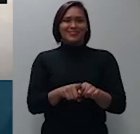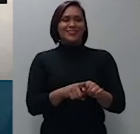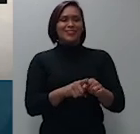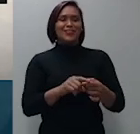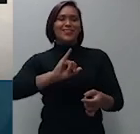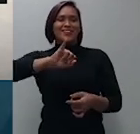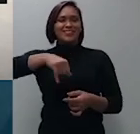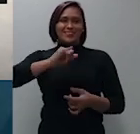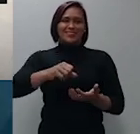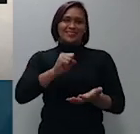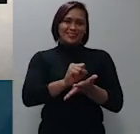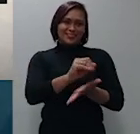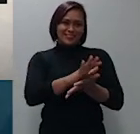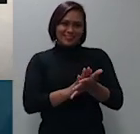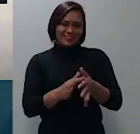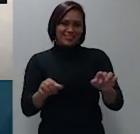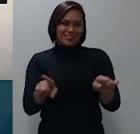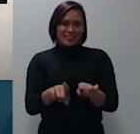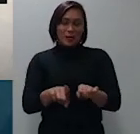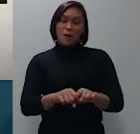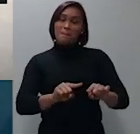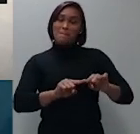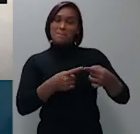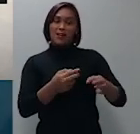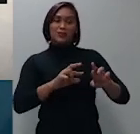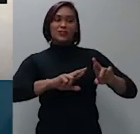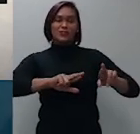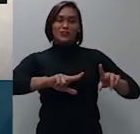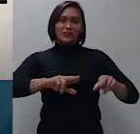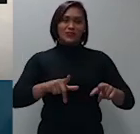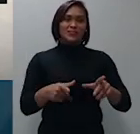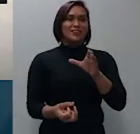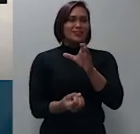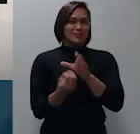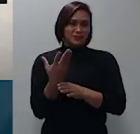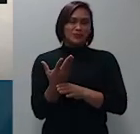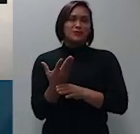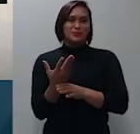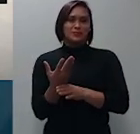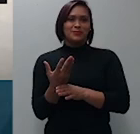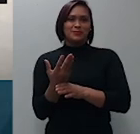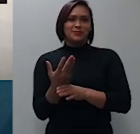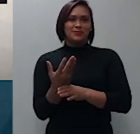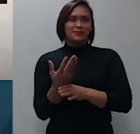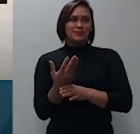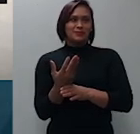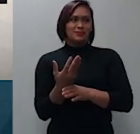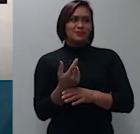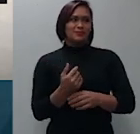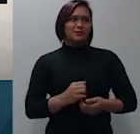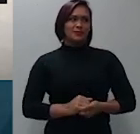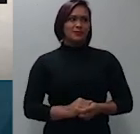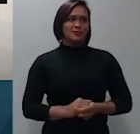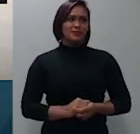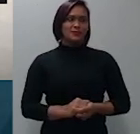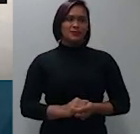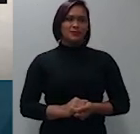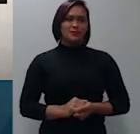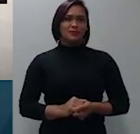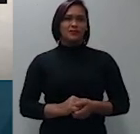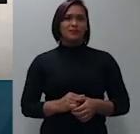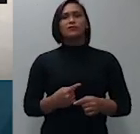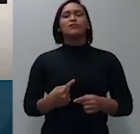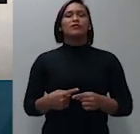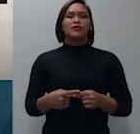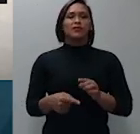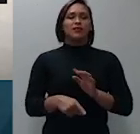contratuais, mas sim a natureza da obrigação ou a determinação legal de que haja interpelação judicial ou